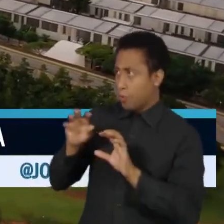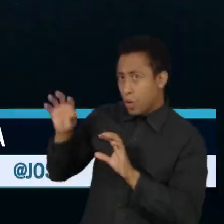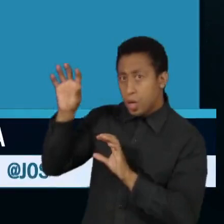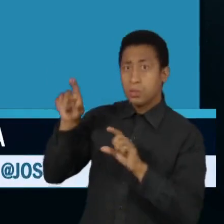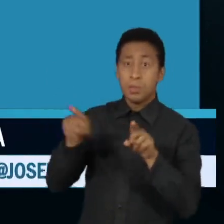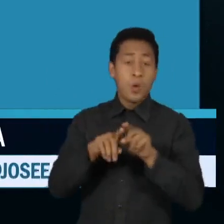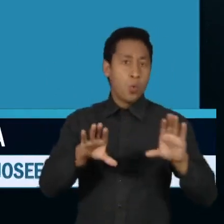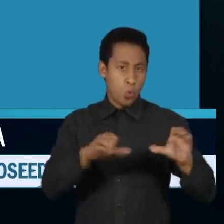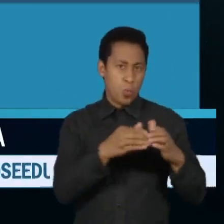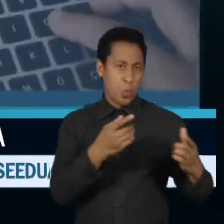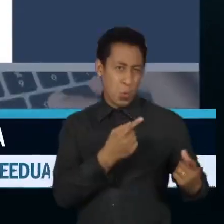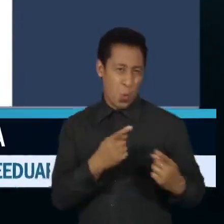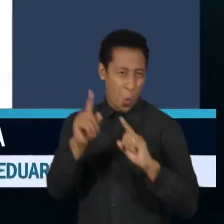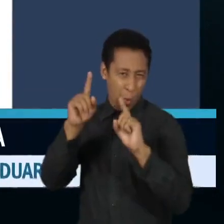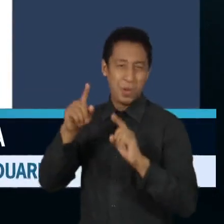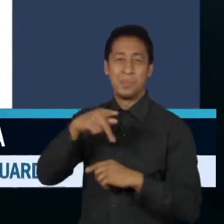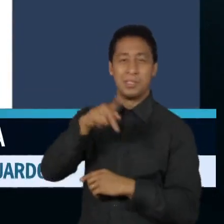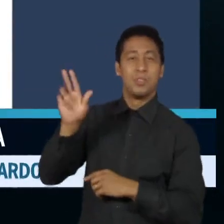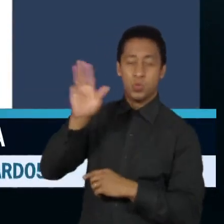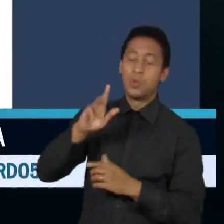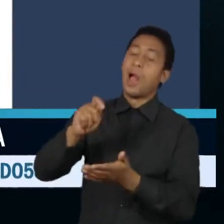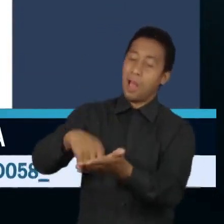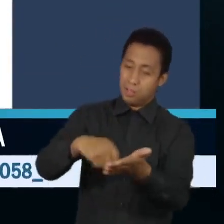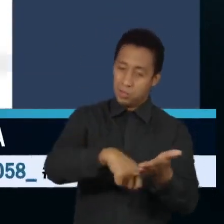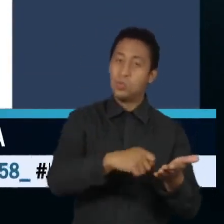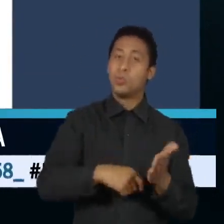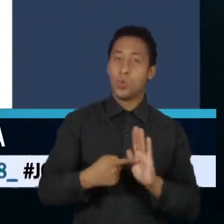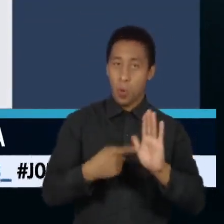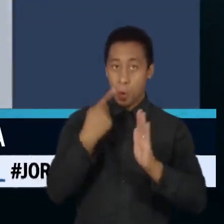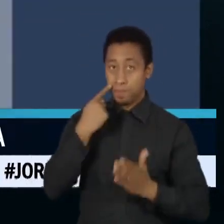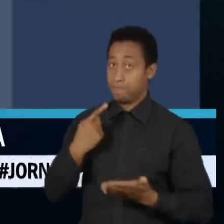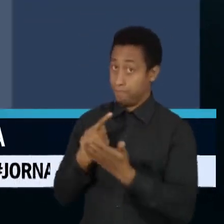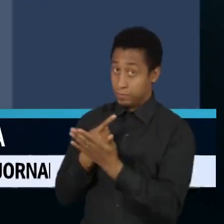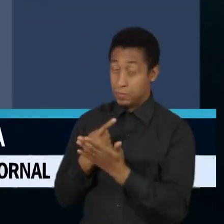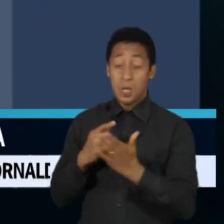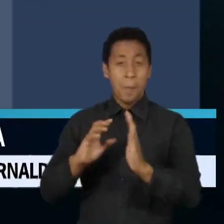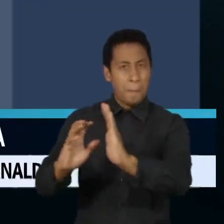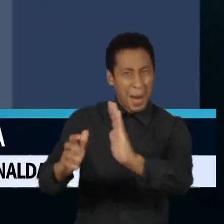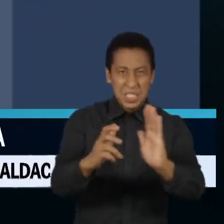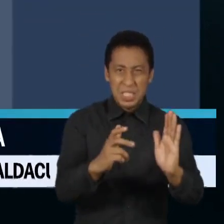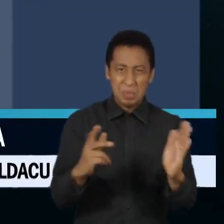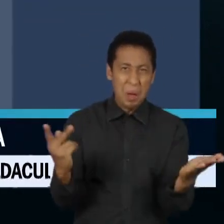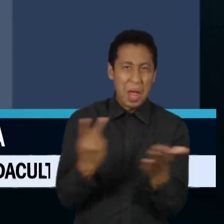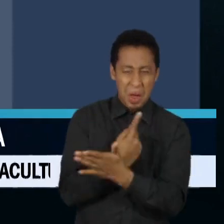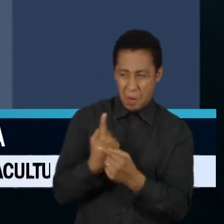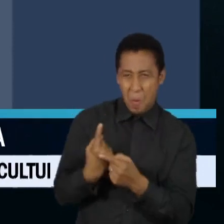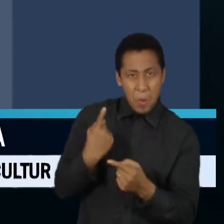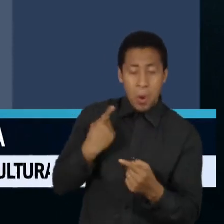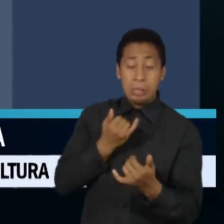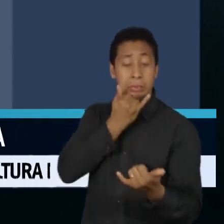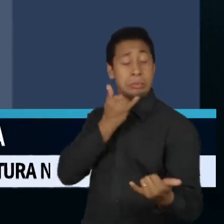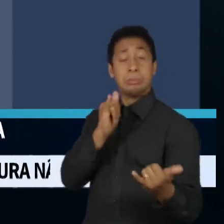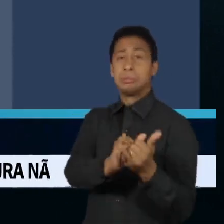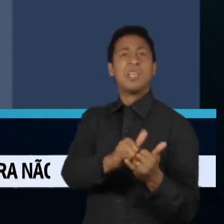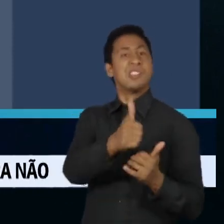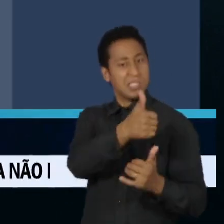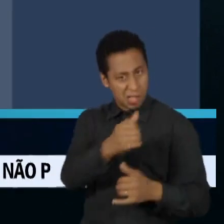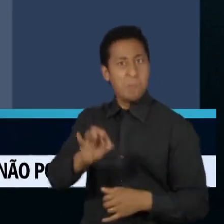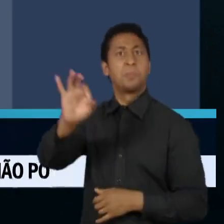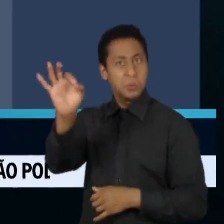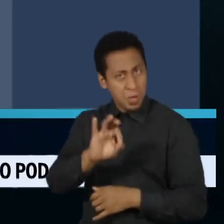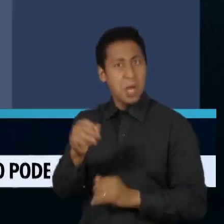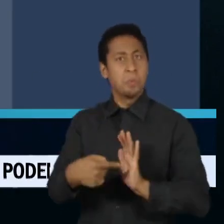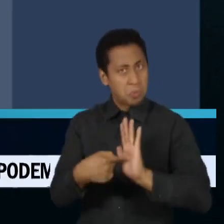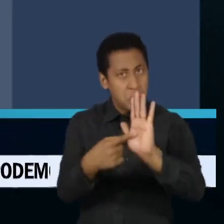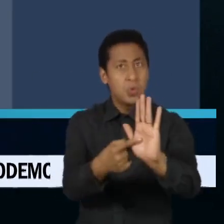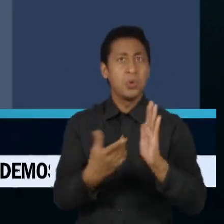oposição. Na carta, o grupo diz que a PEC consolida a total impunidade ao descumprimento generalizado de determinações